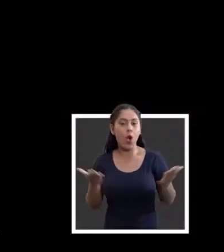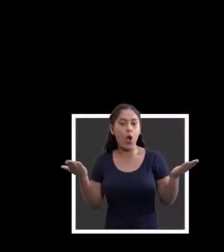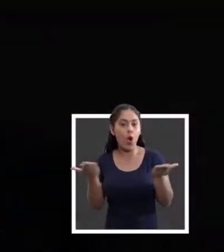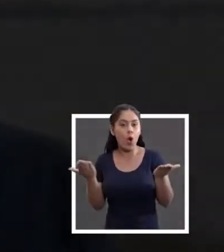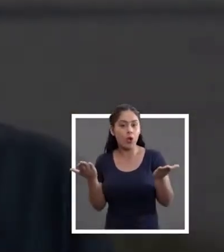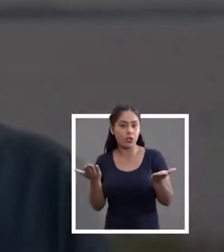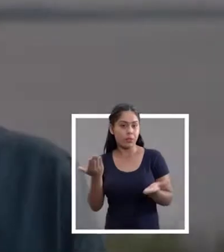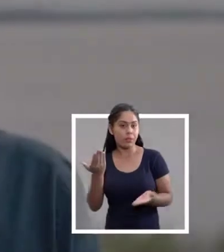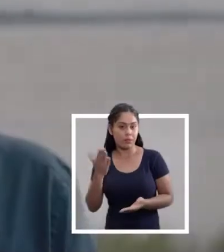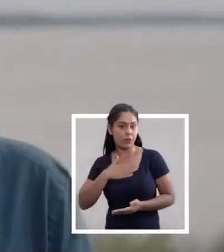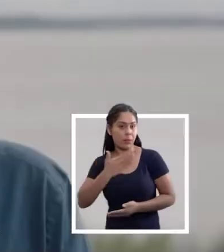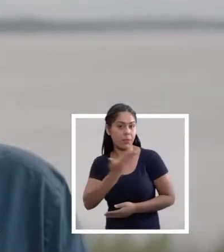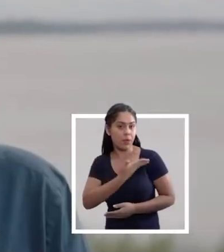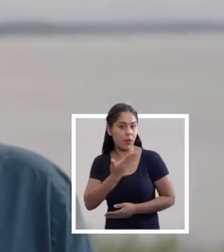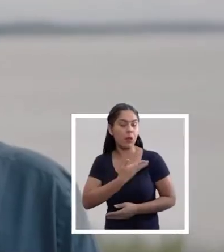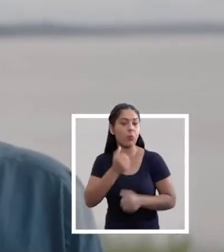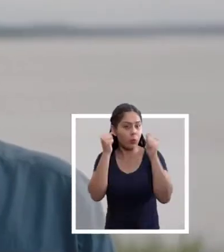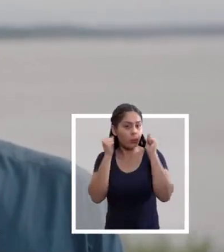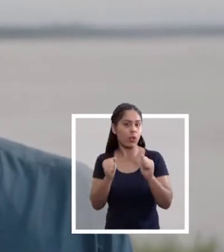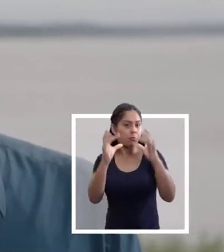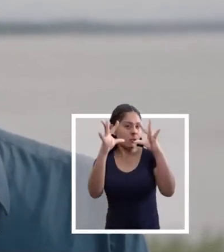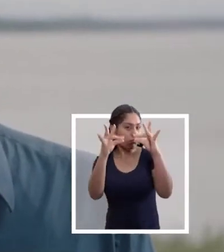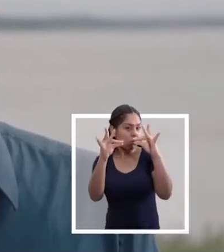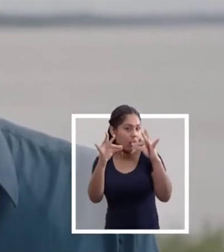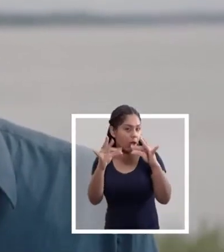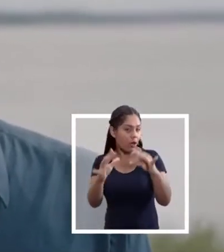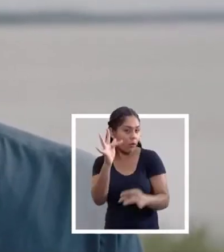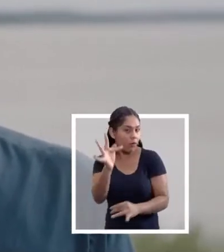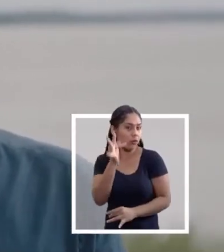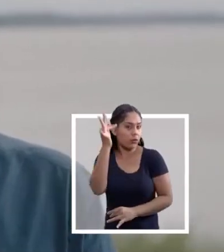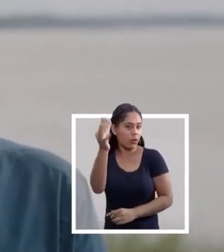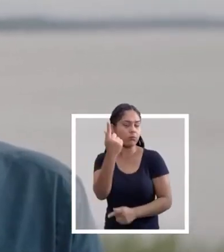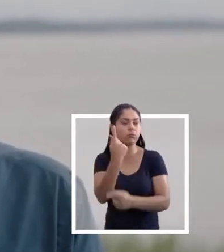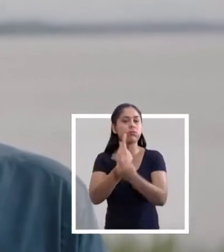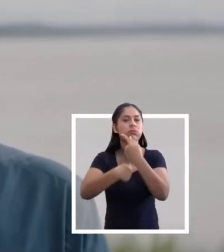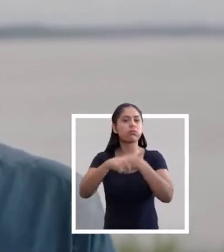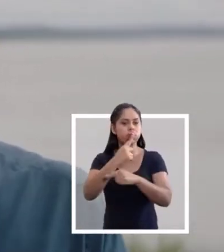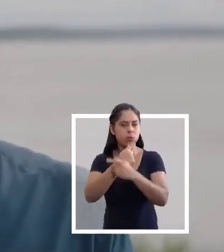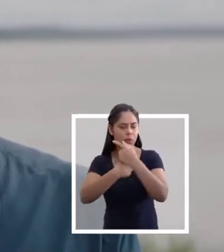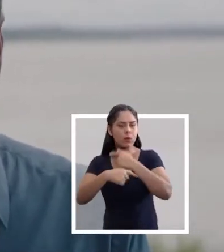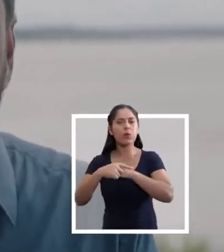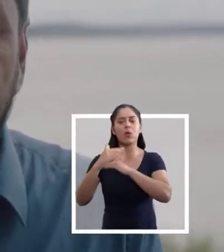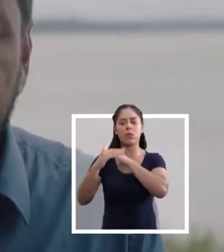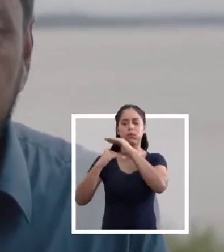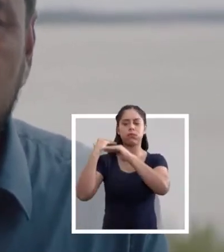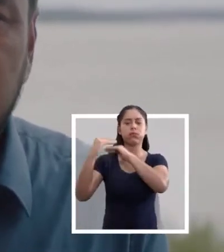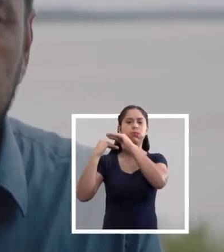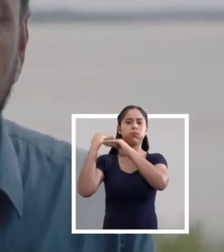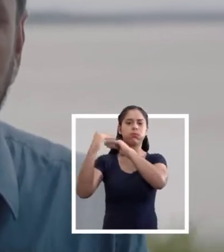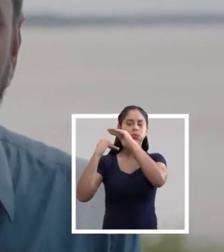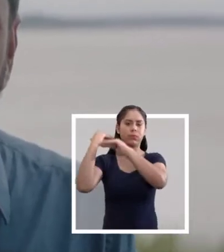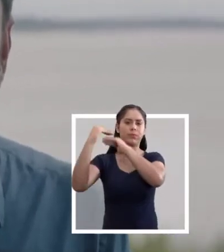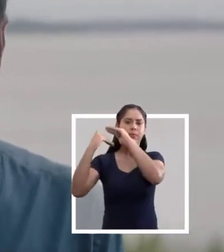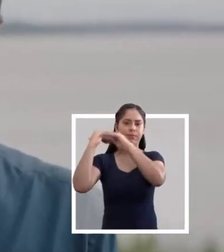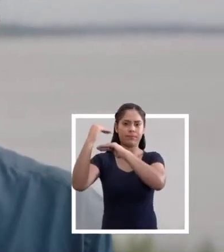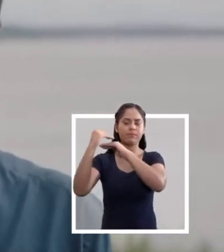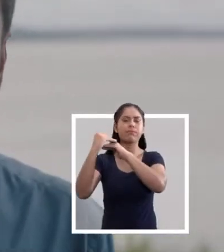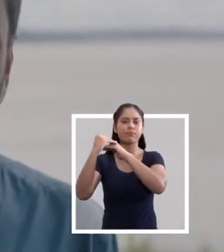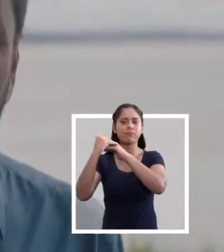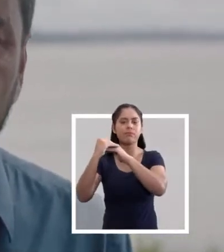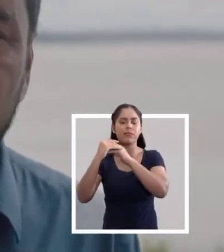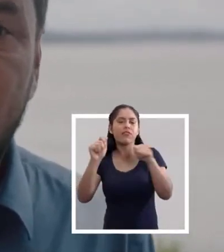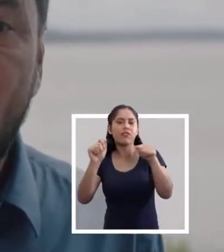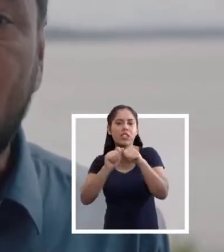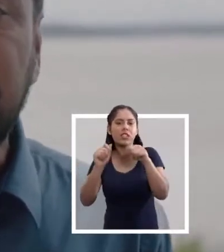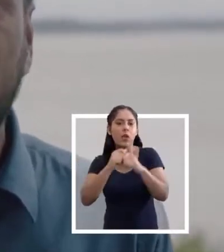Hoje, meus amigos, podemos falar do futuro. Porque nessa gestão, construímos avanços que nos permitiram fazer